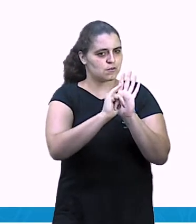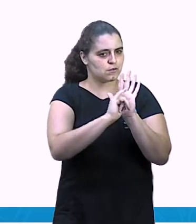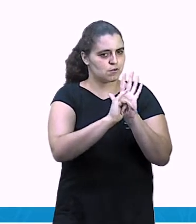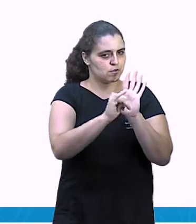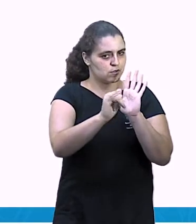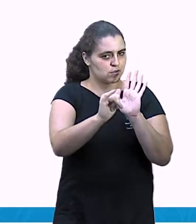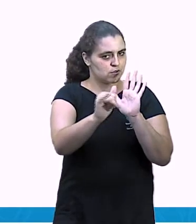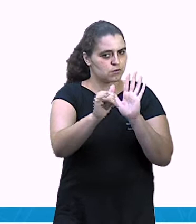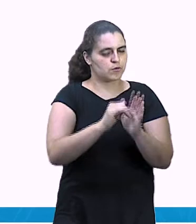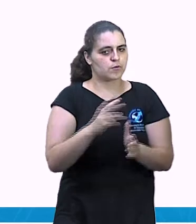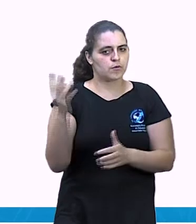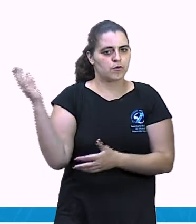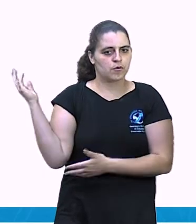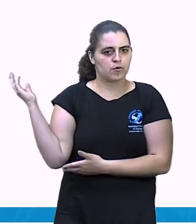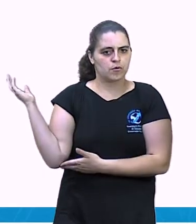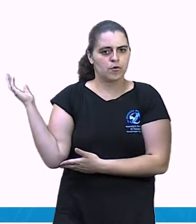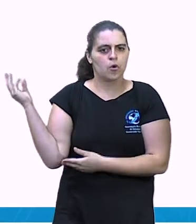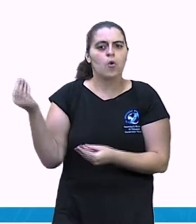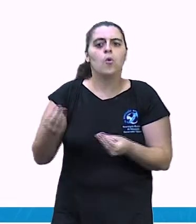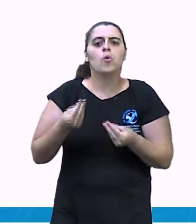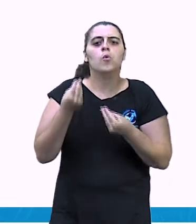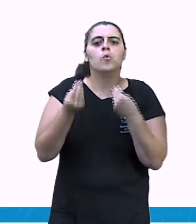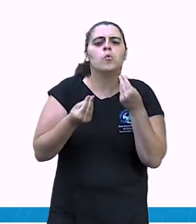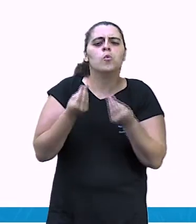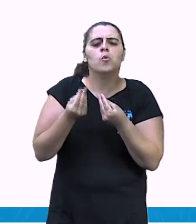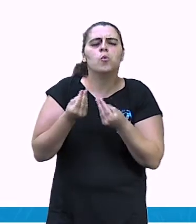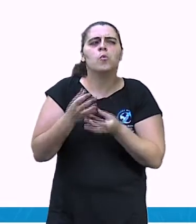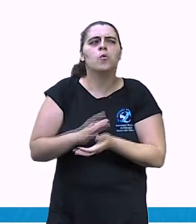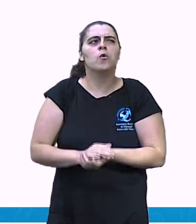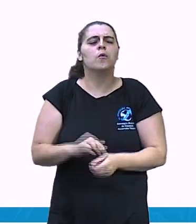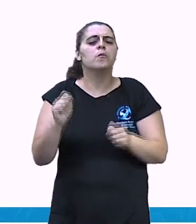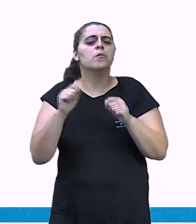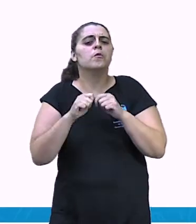do narrador. Como haviam de fazer?